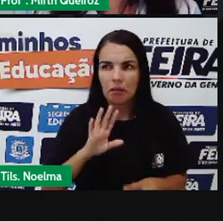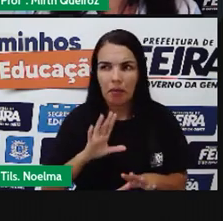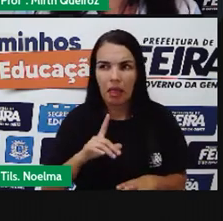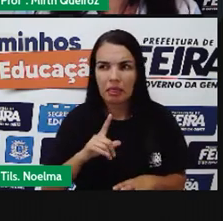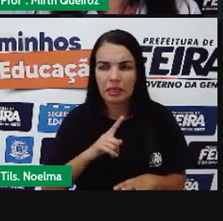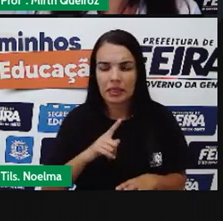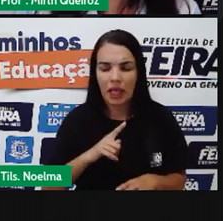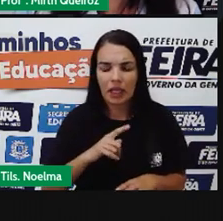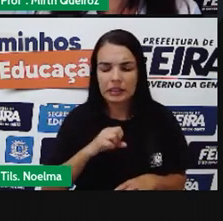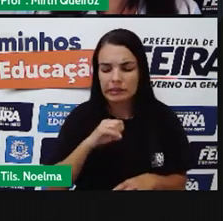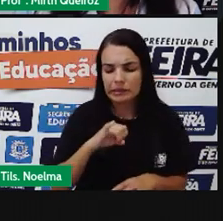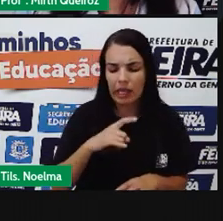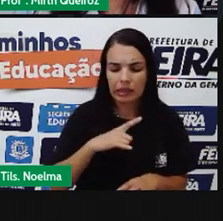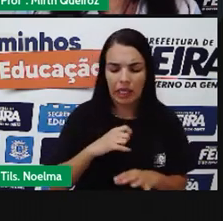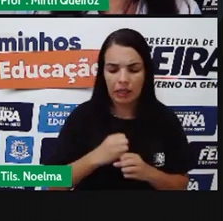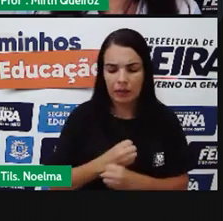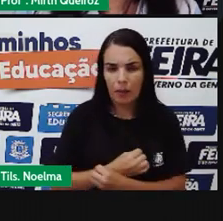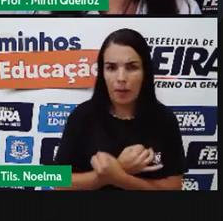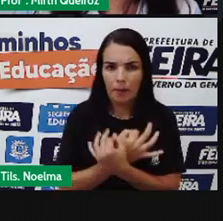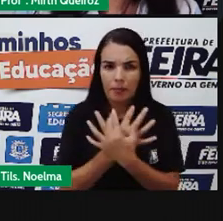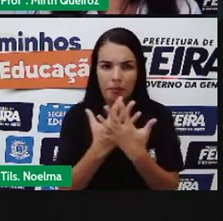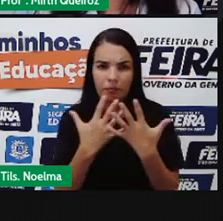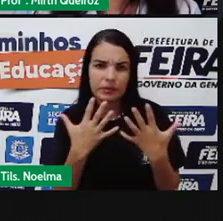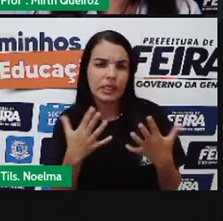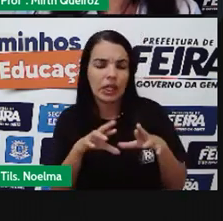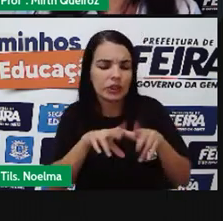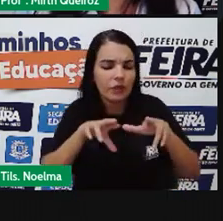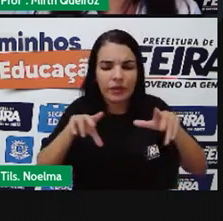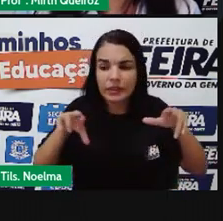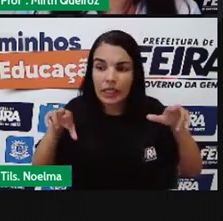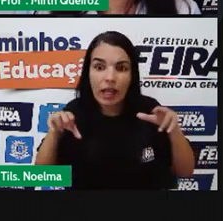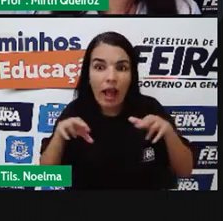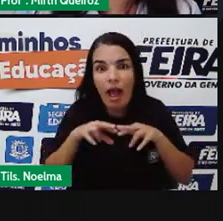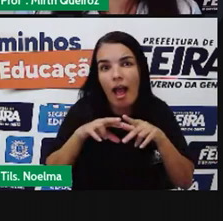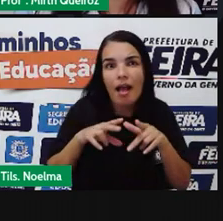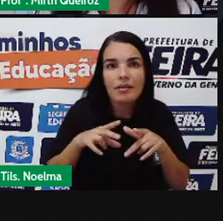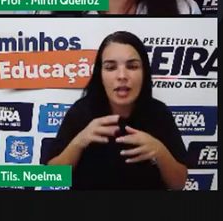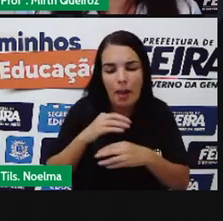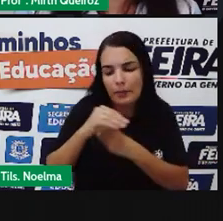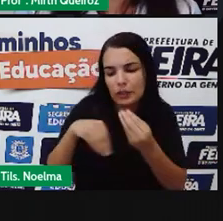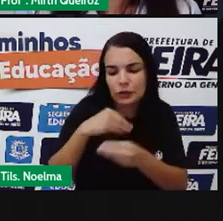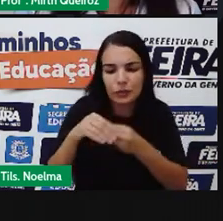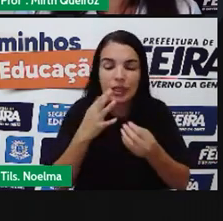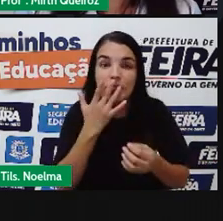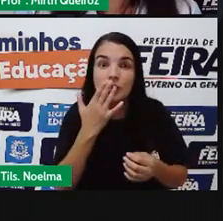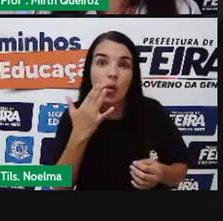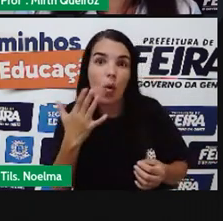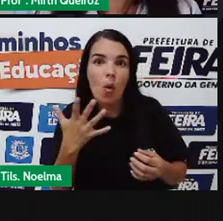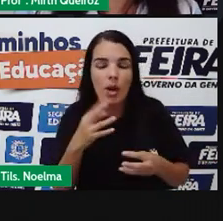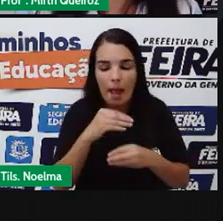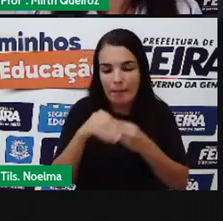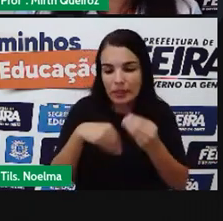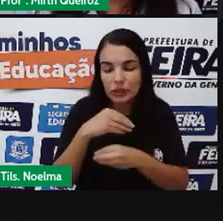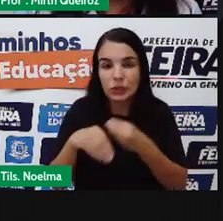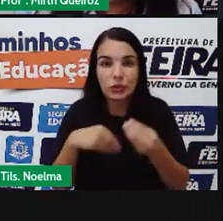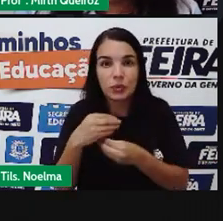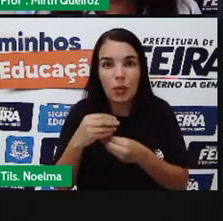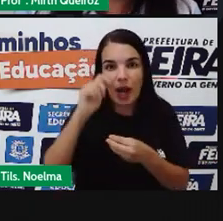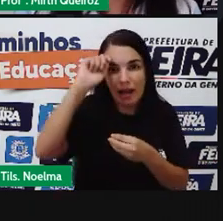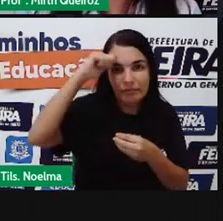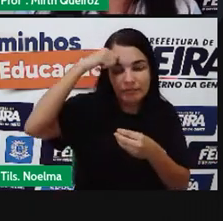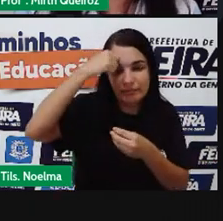se tratar de um país tão diverso Um país onde nós temos a mistura das cores A mistura das raças A